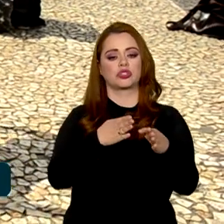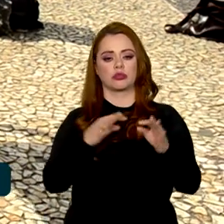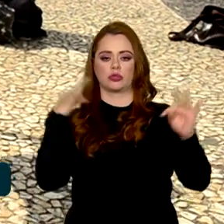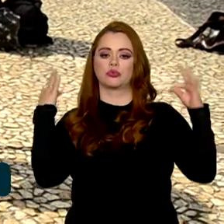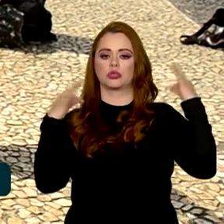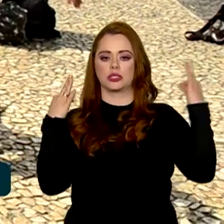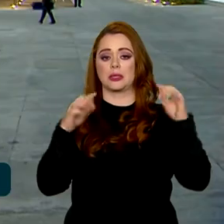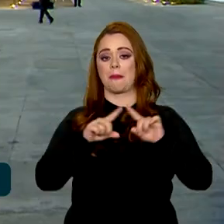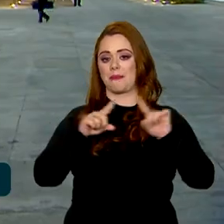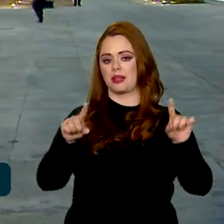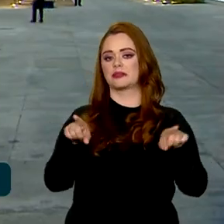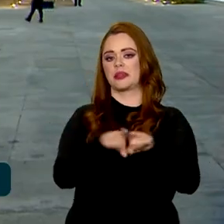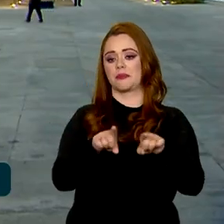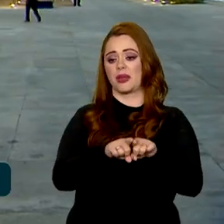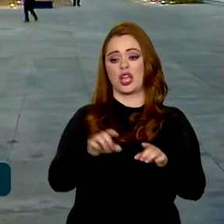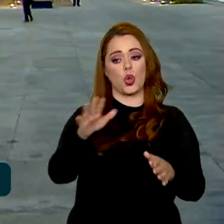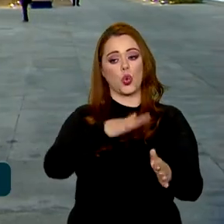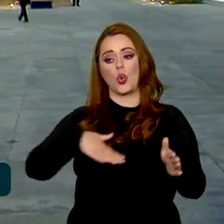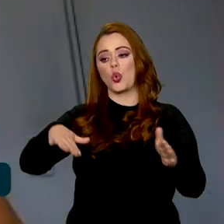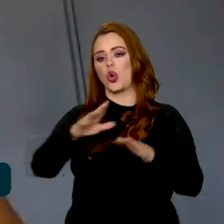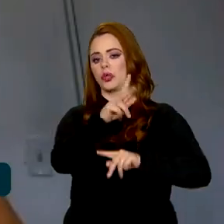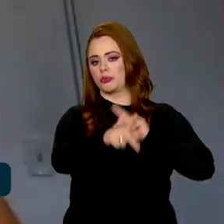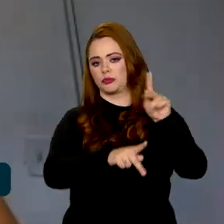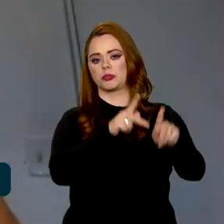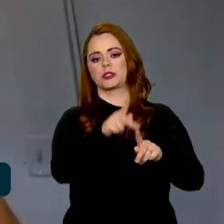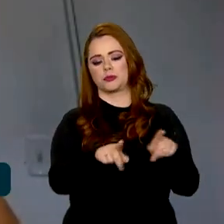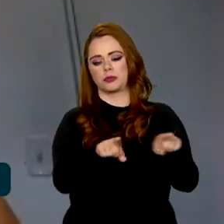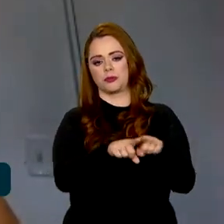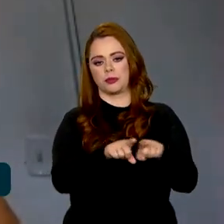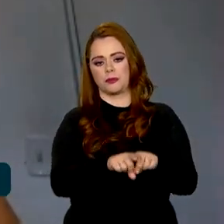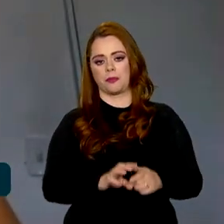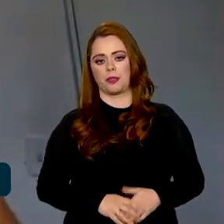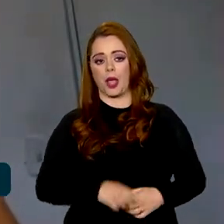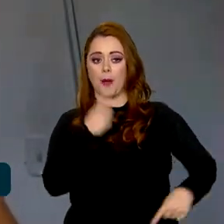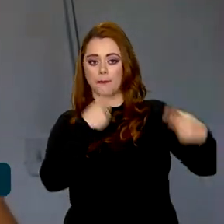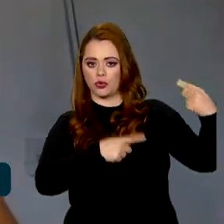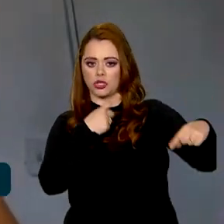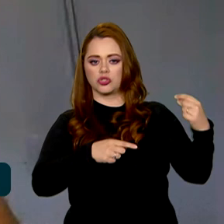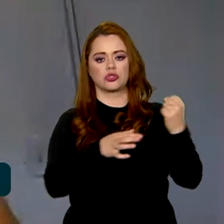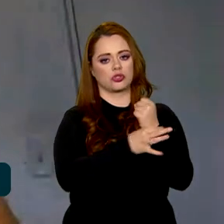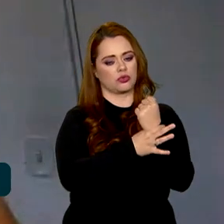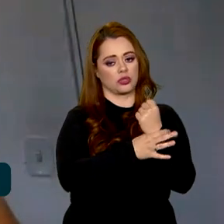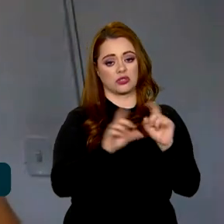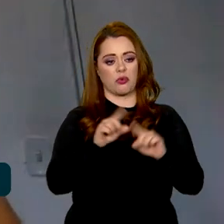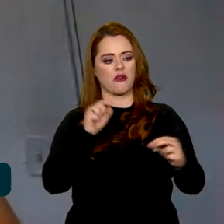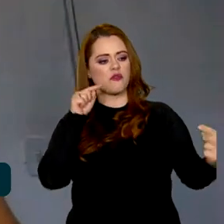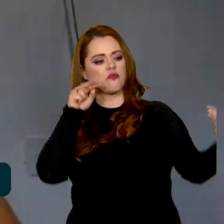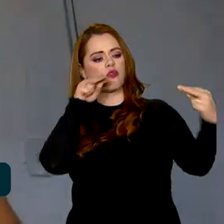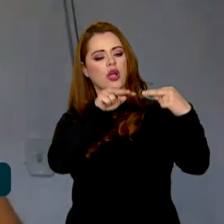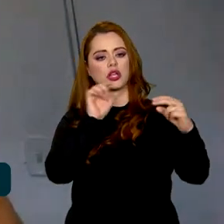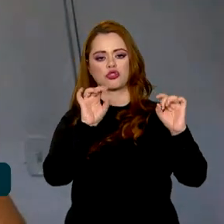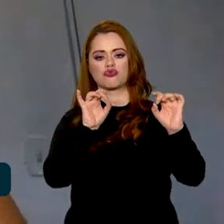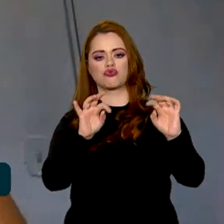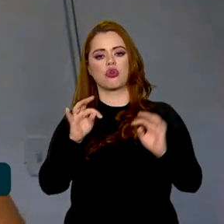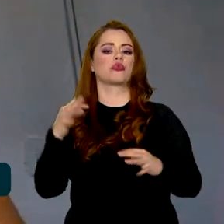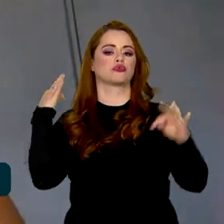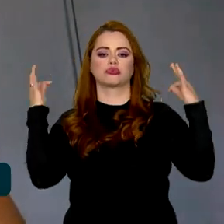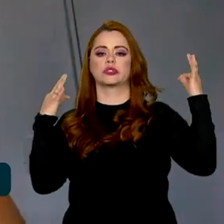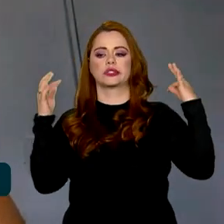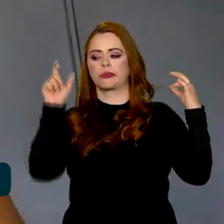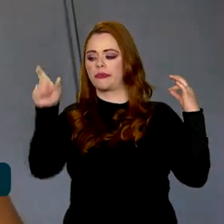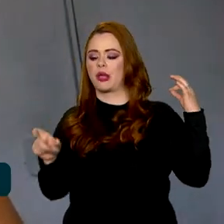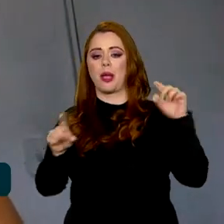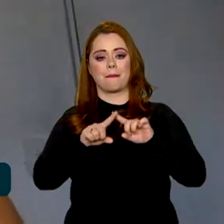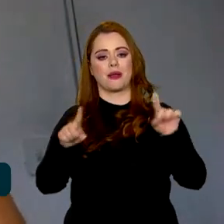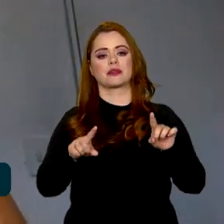turista, e sim a toda a população. As políticas de segurança não devem ser focadas no turista, elas devem ser focadas